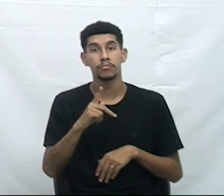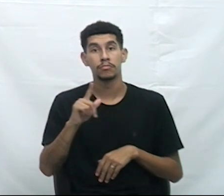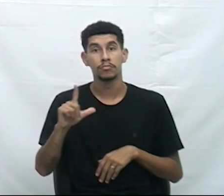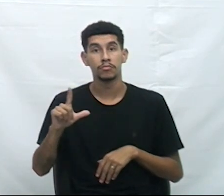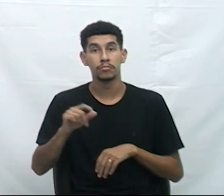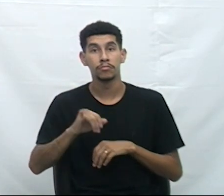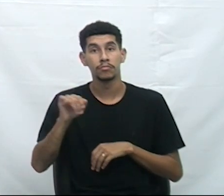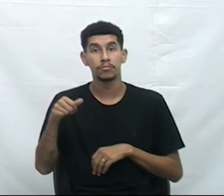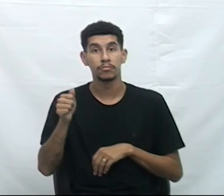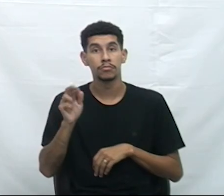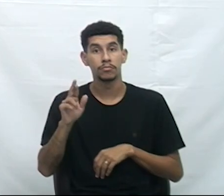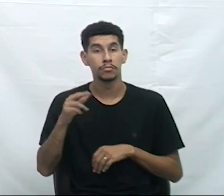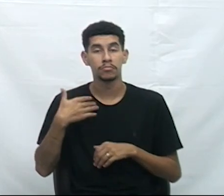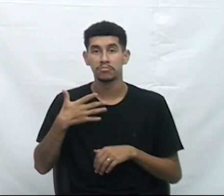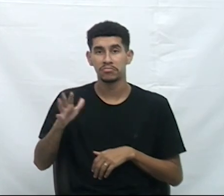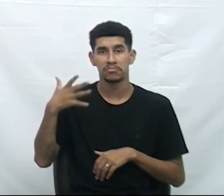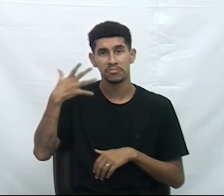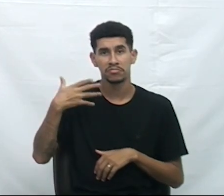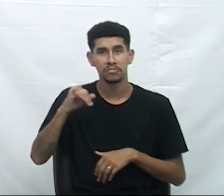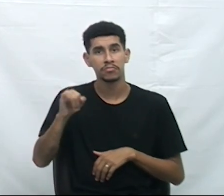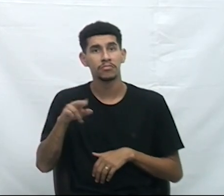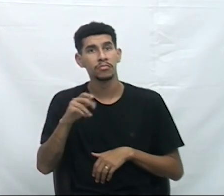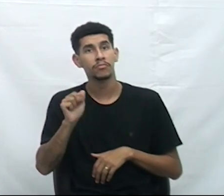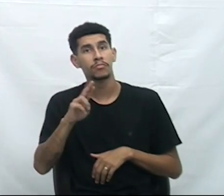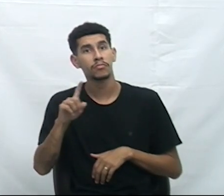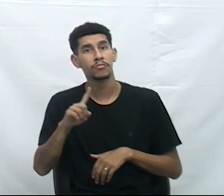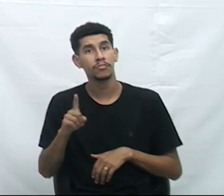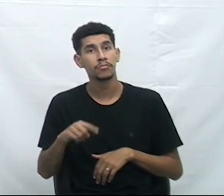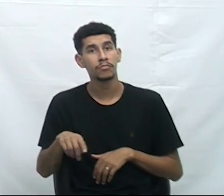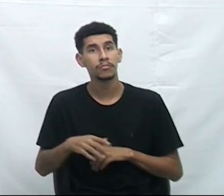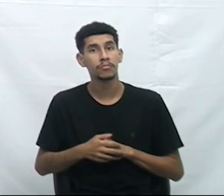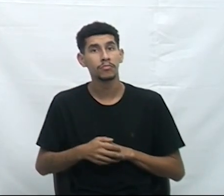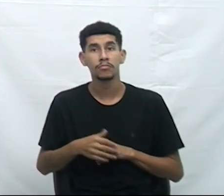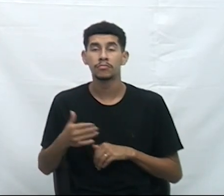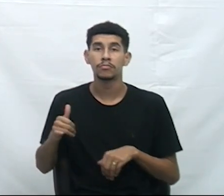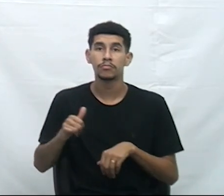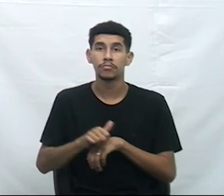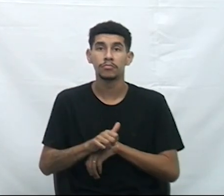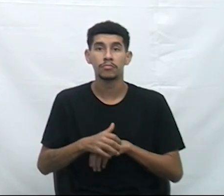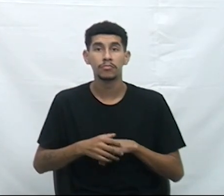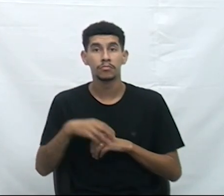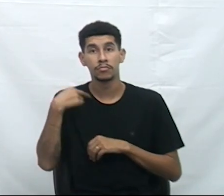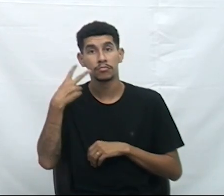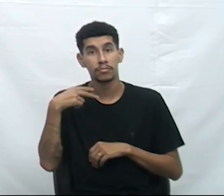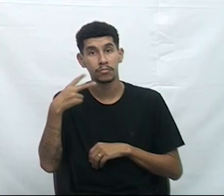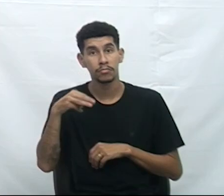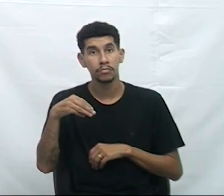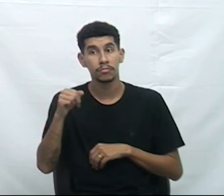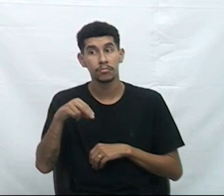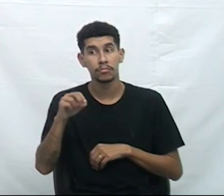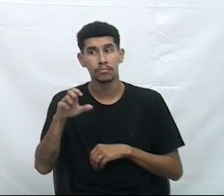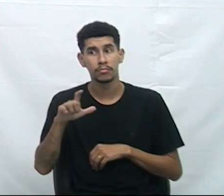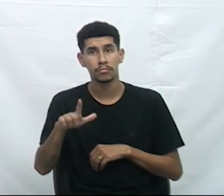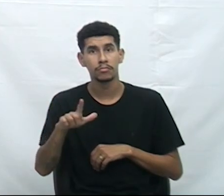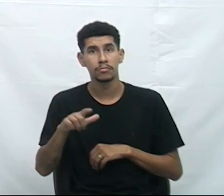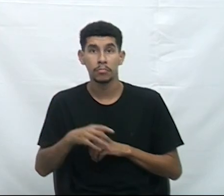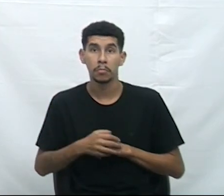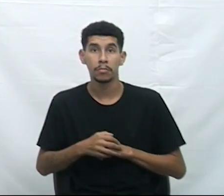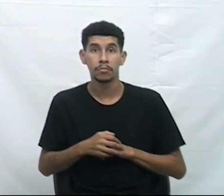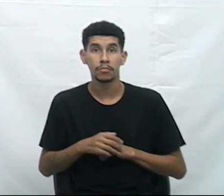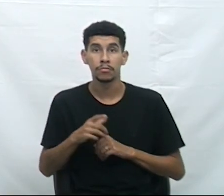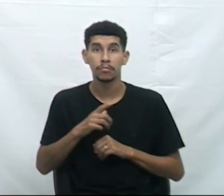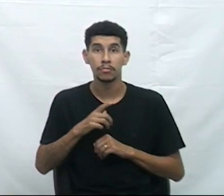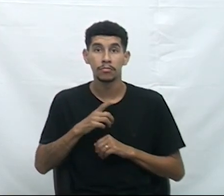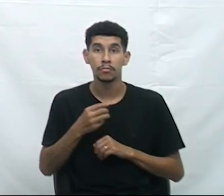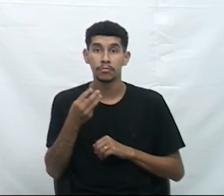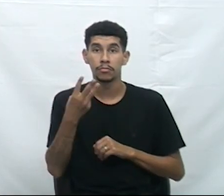Augusto Alexandre de Clino, Juarez de Jesus dos Santos, ausente. Vereador Manuel Roseng da Silva, vossa excelência